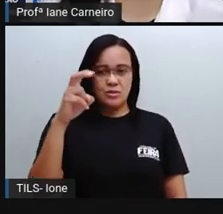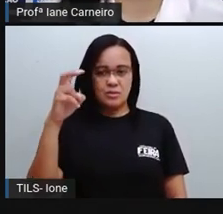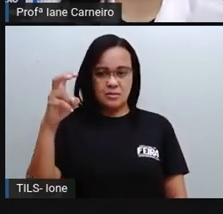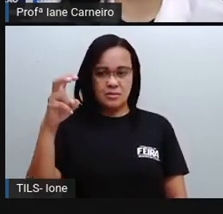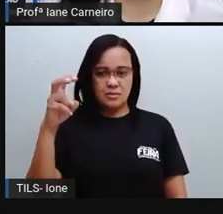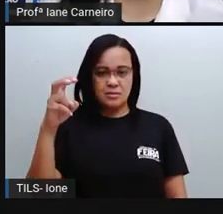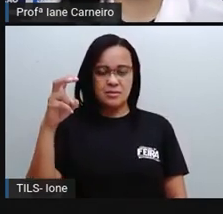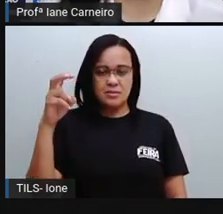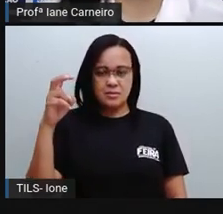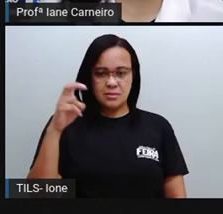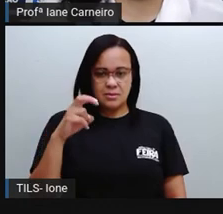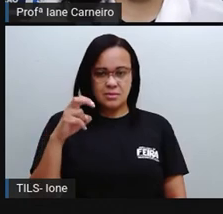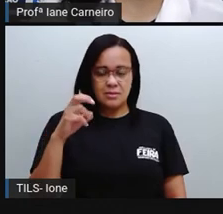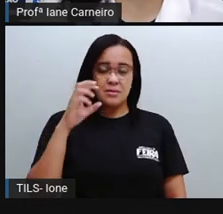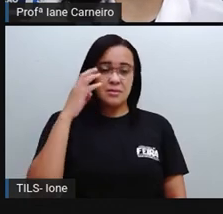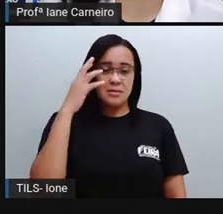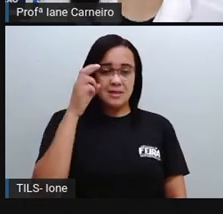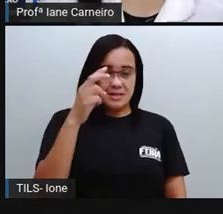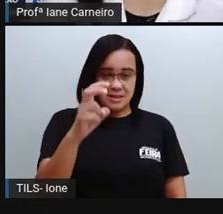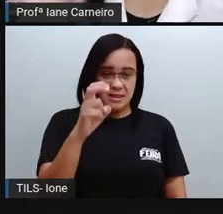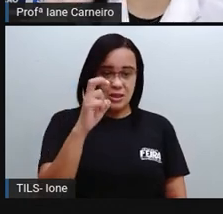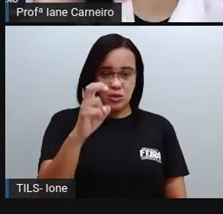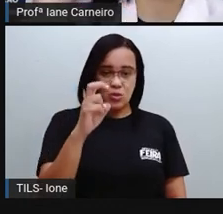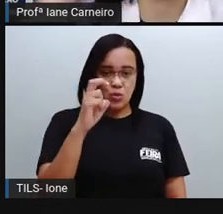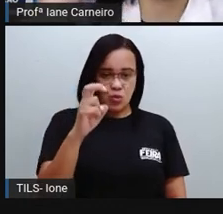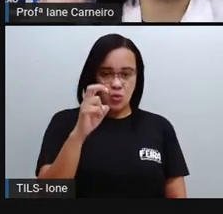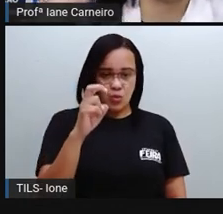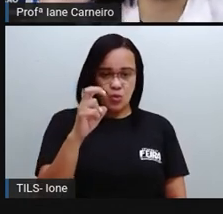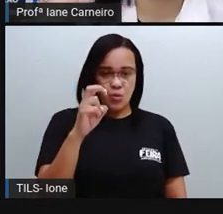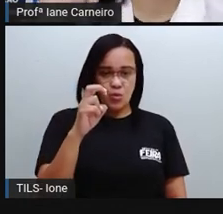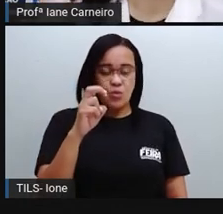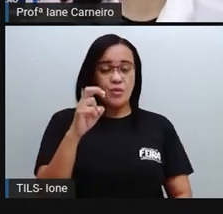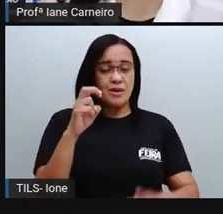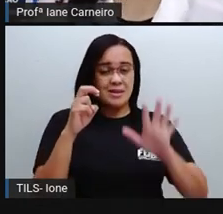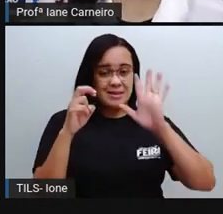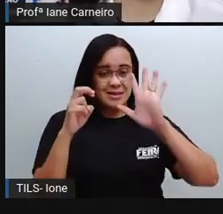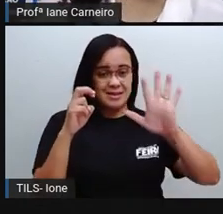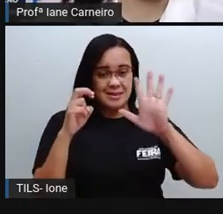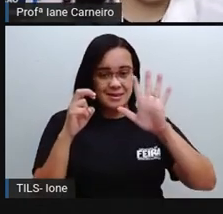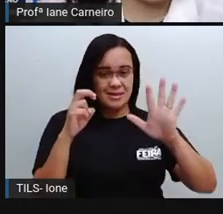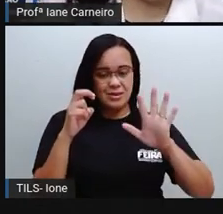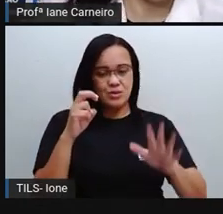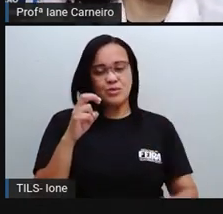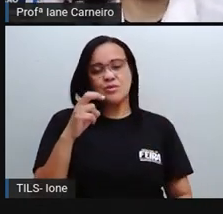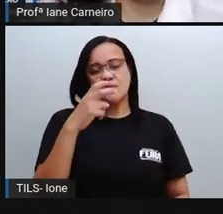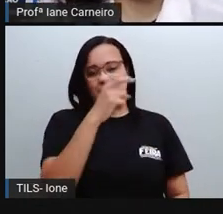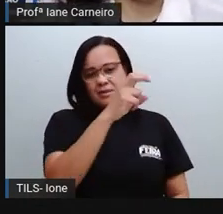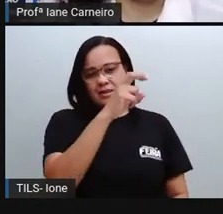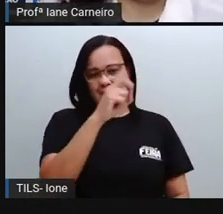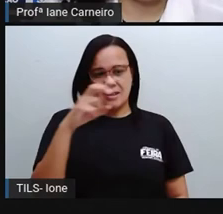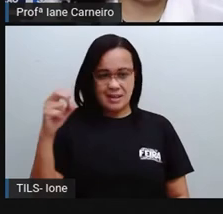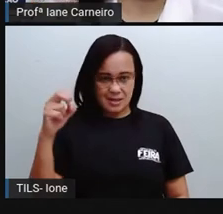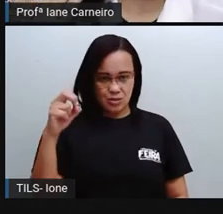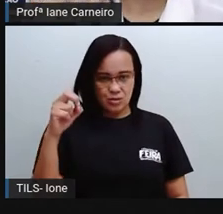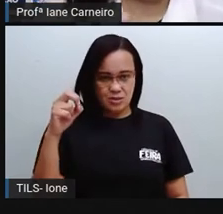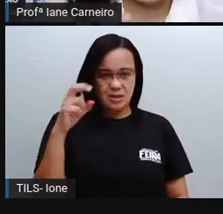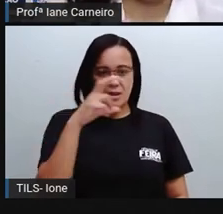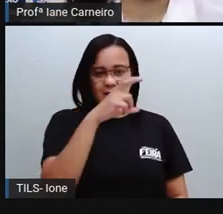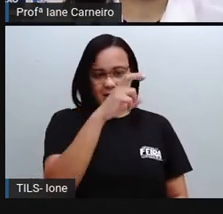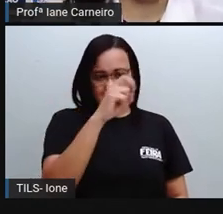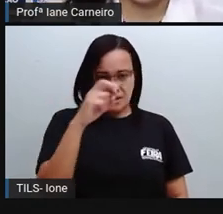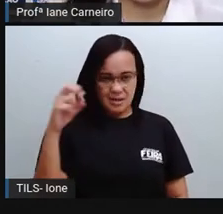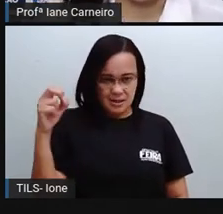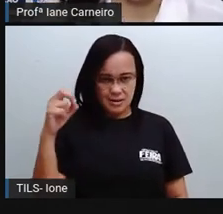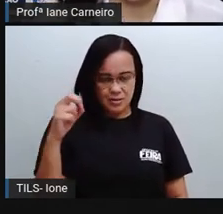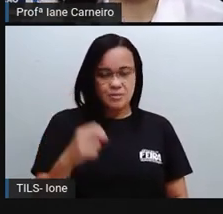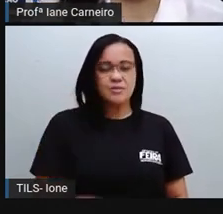duas, três, quatro, cinco. Vou ter cinco centenas, tá certo? Ou seja, é igual a 500.